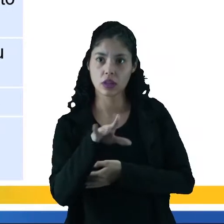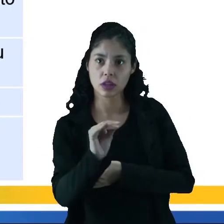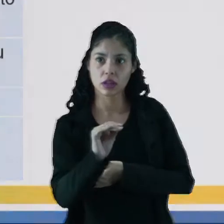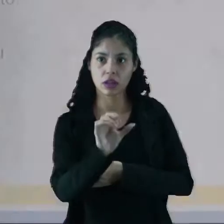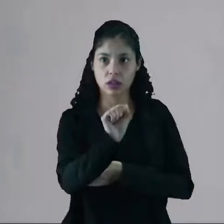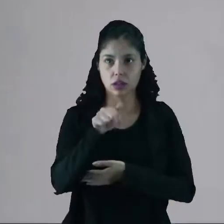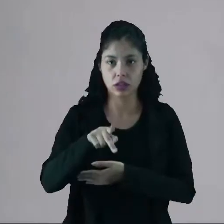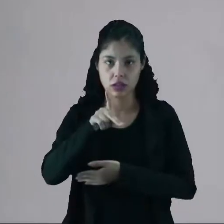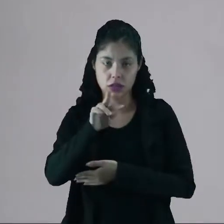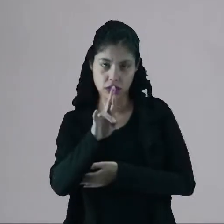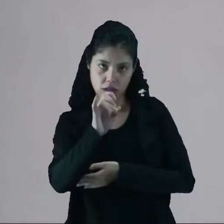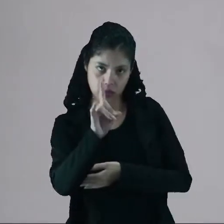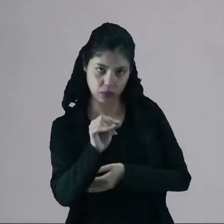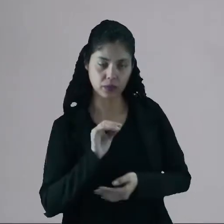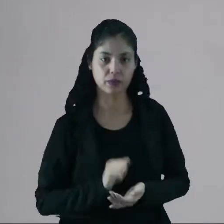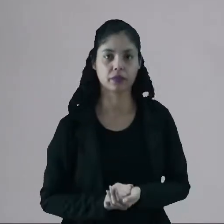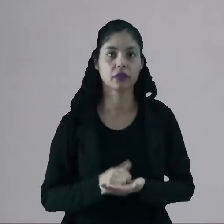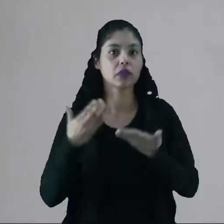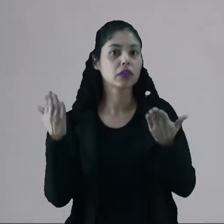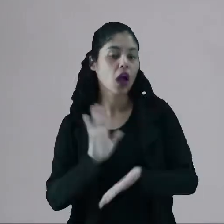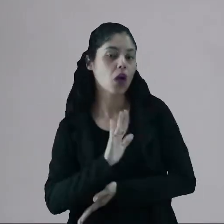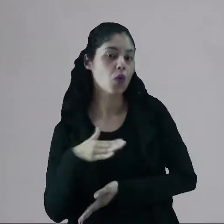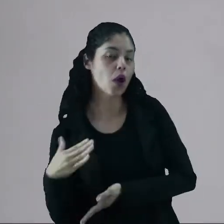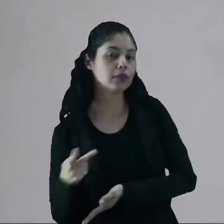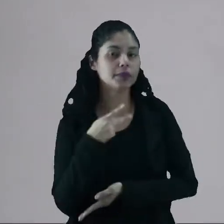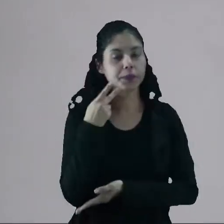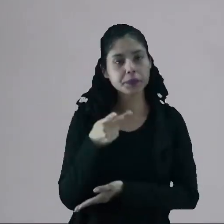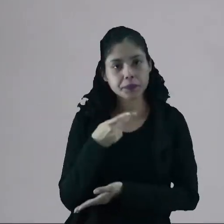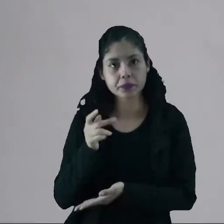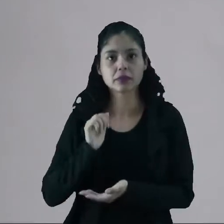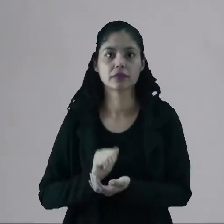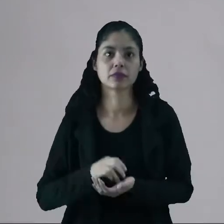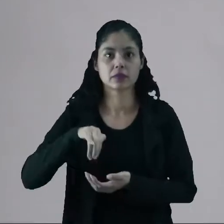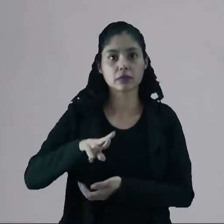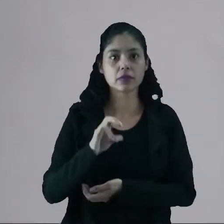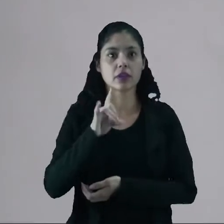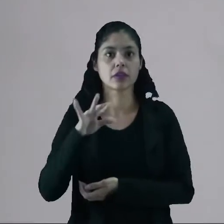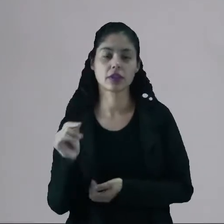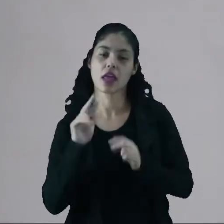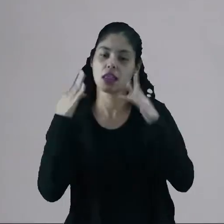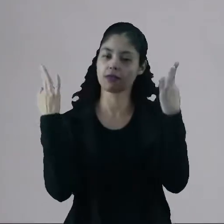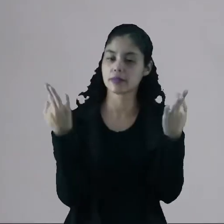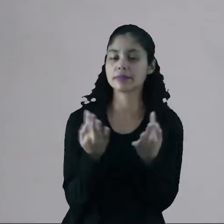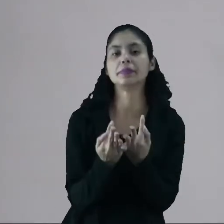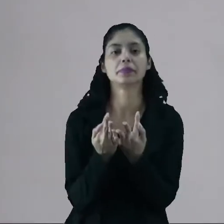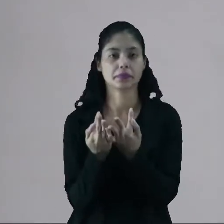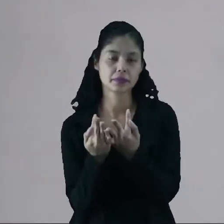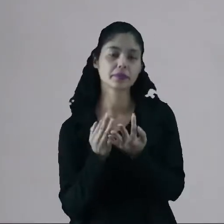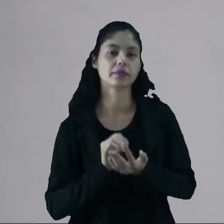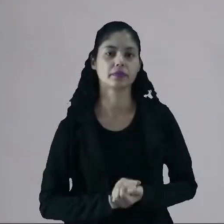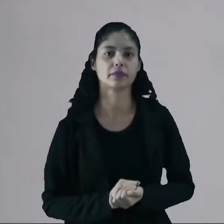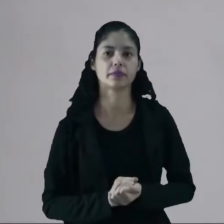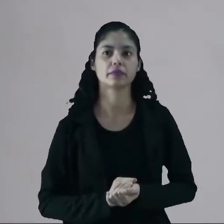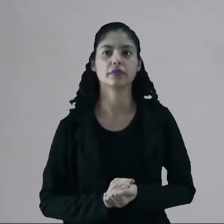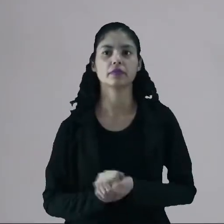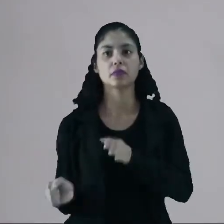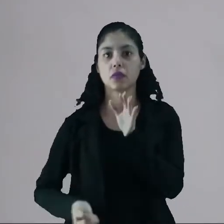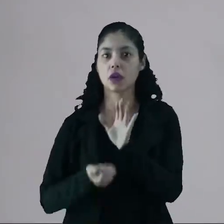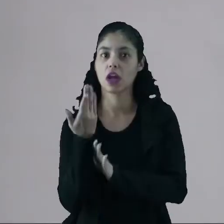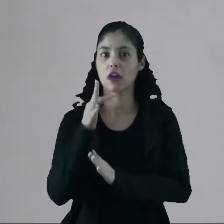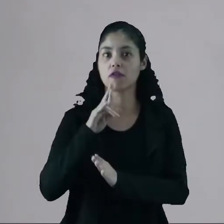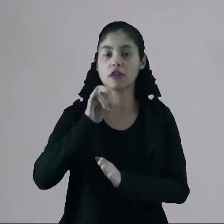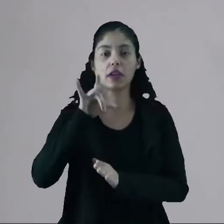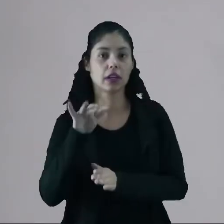e Sandro Botticelli. Gente, quando eu falo aqui dos mecenas, essa família Médici, que se instituiu em